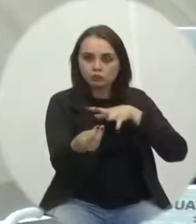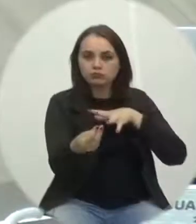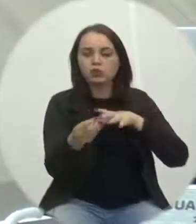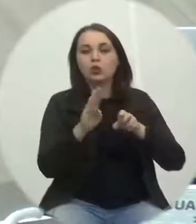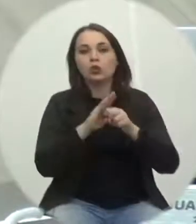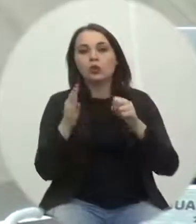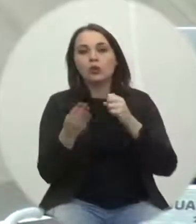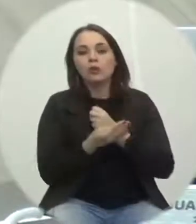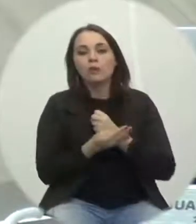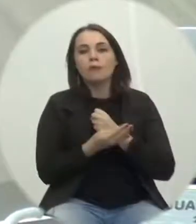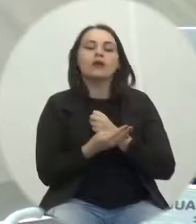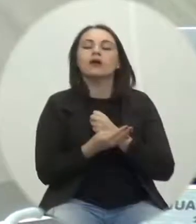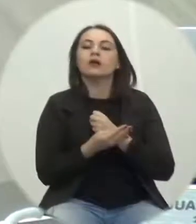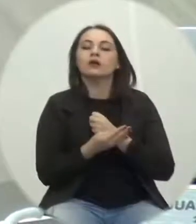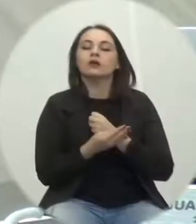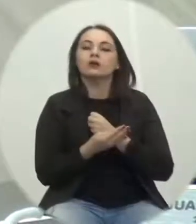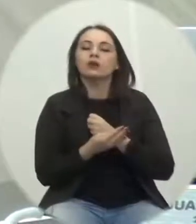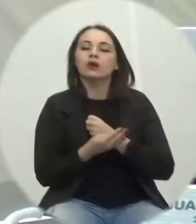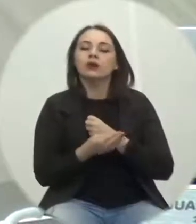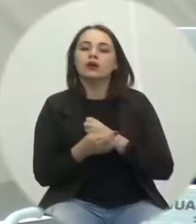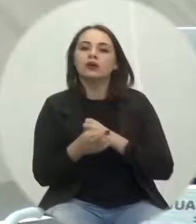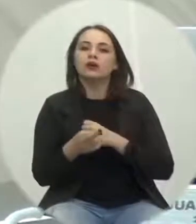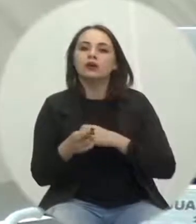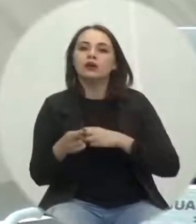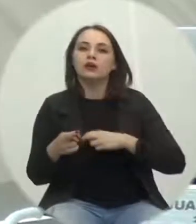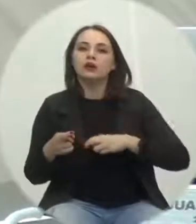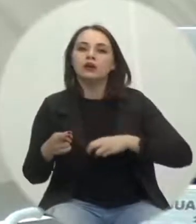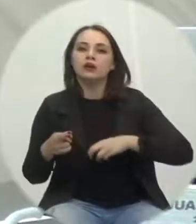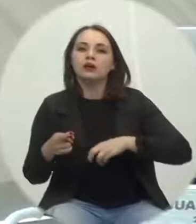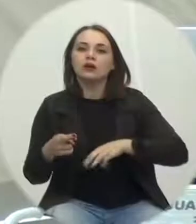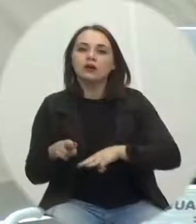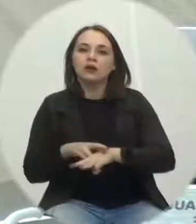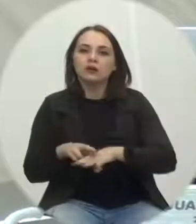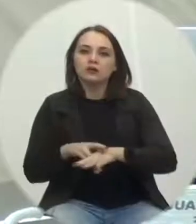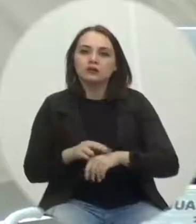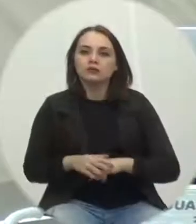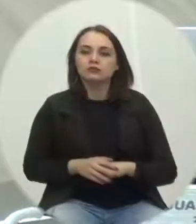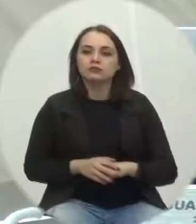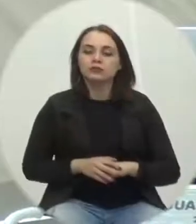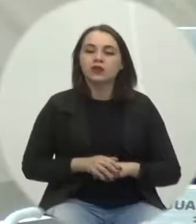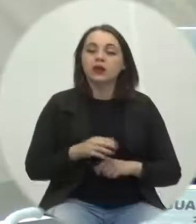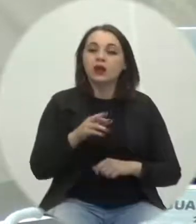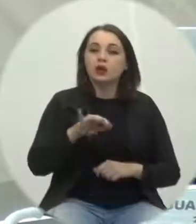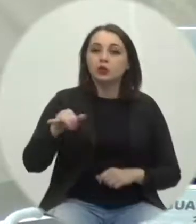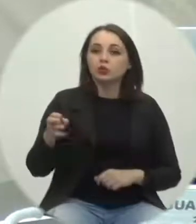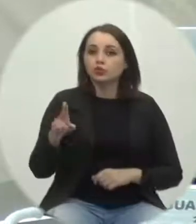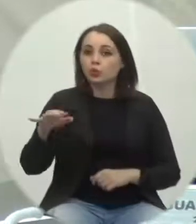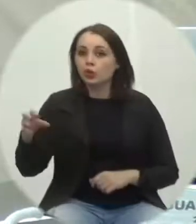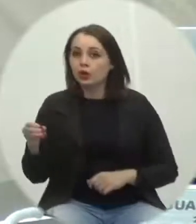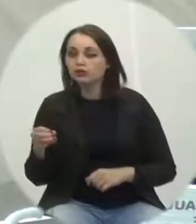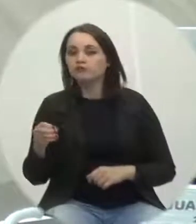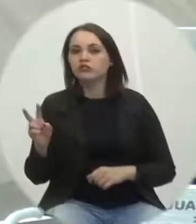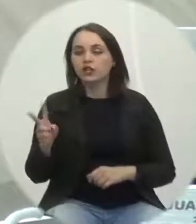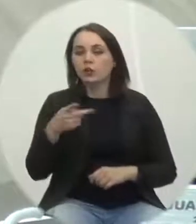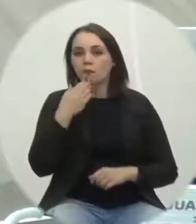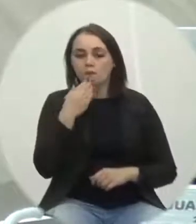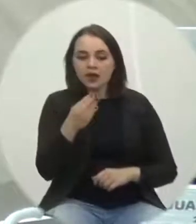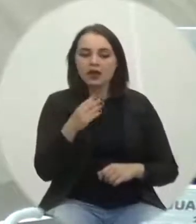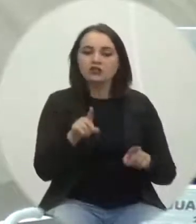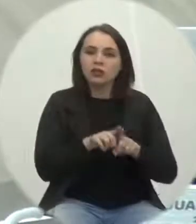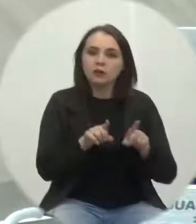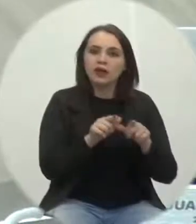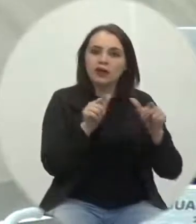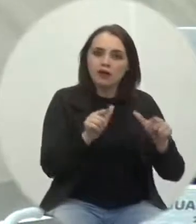221 autor vereador Júlio Caminski limpeza e roçada de vegetação em toda a extensão da rua Luiz Neto bairro Recanto